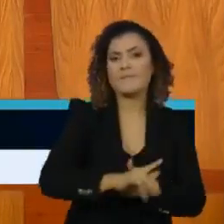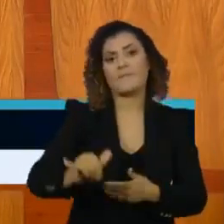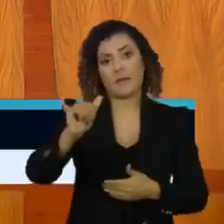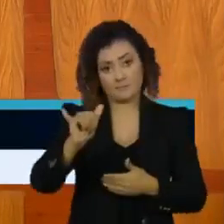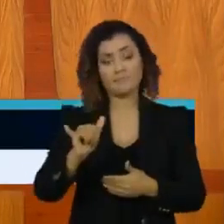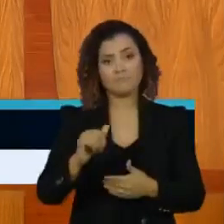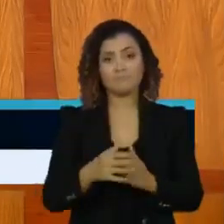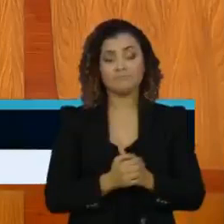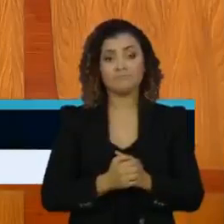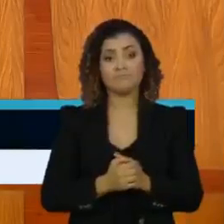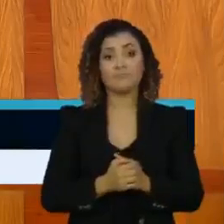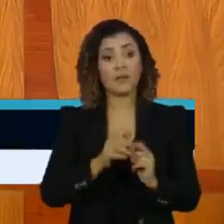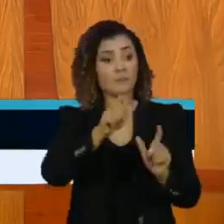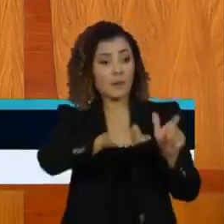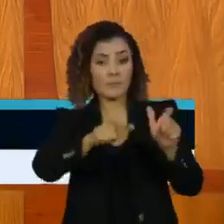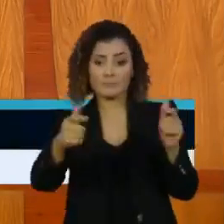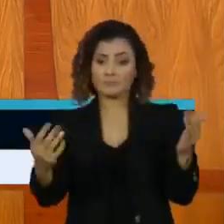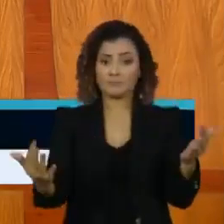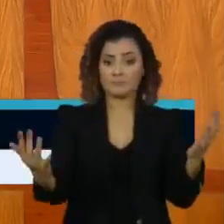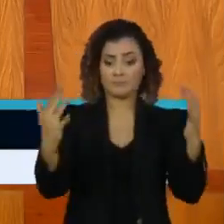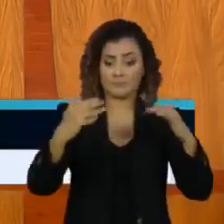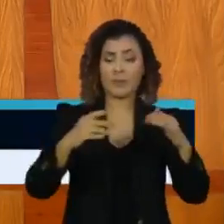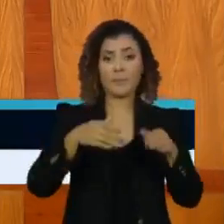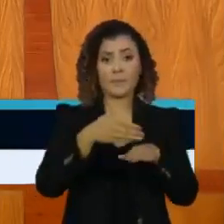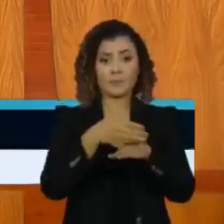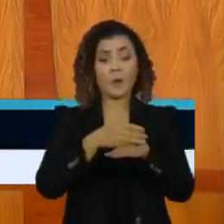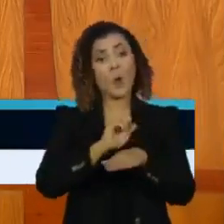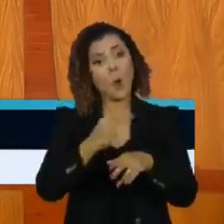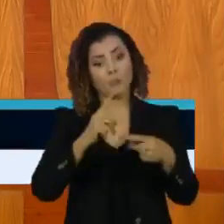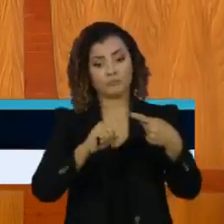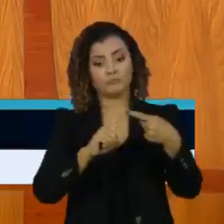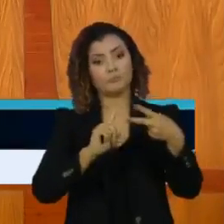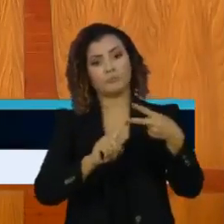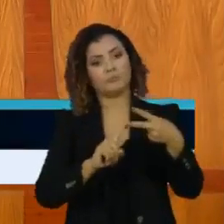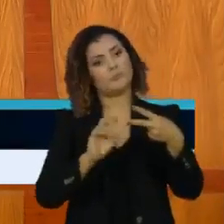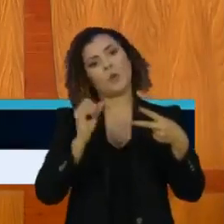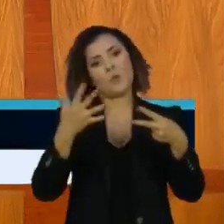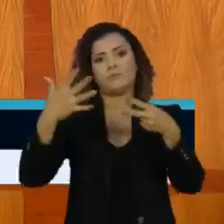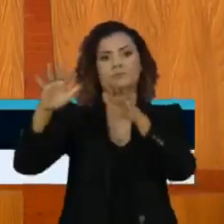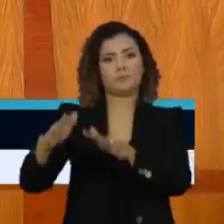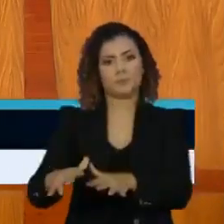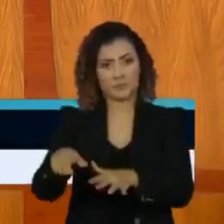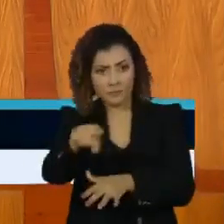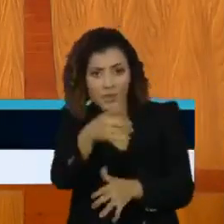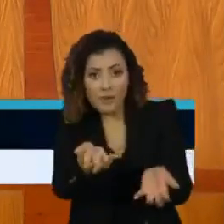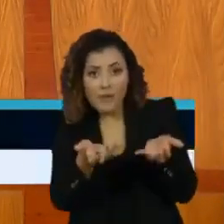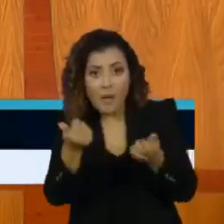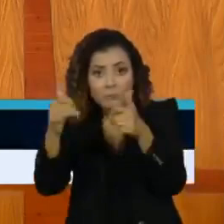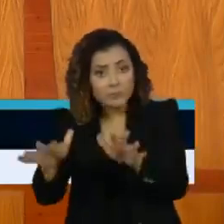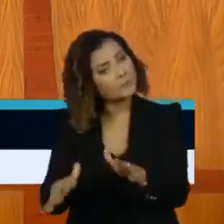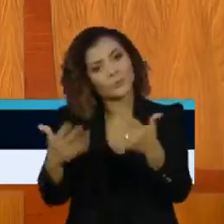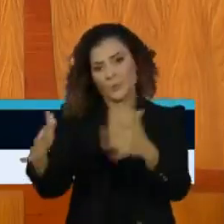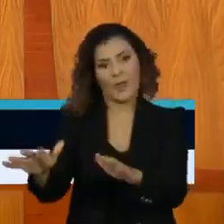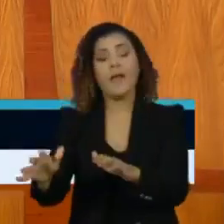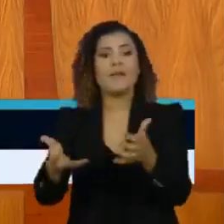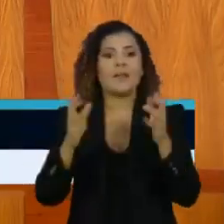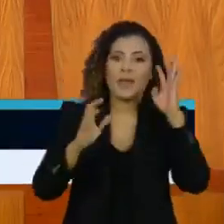entre todos esses personagens. Ou o caminho do caos. E ninguém quer o caminho do caos. Todos querem o caminho da solução. caos.